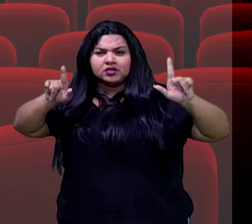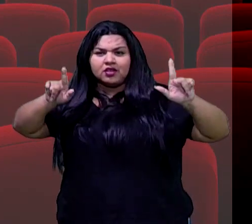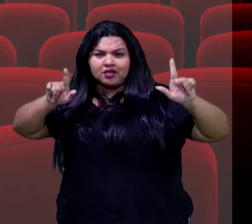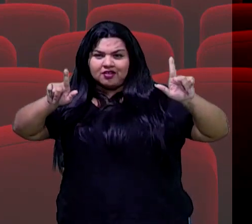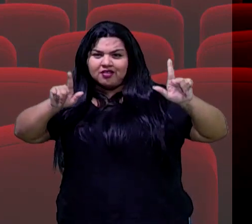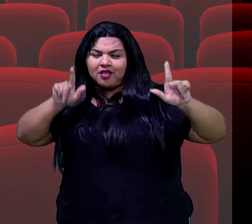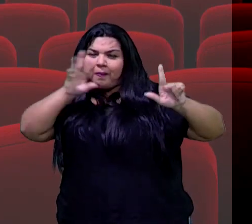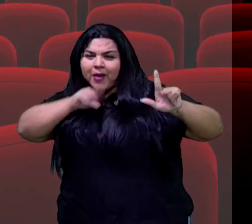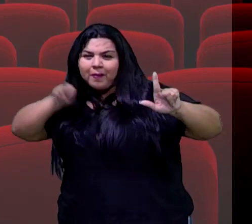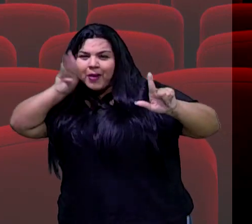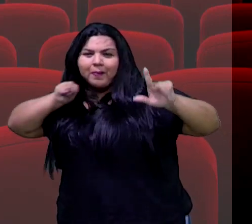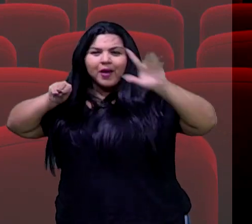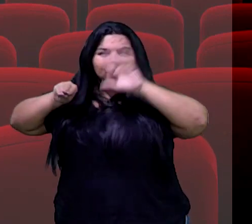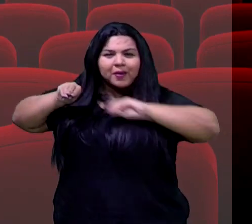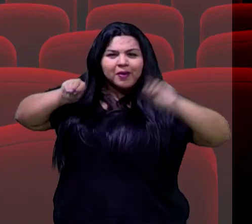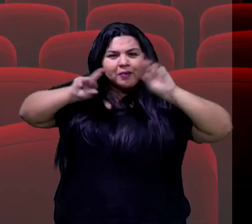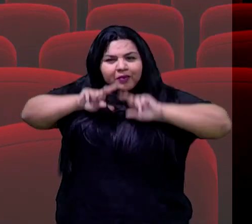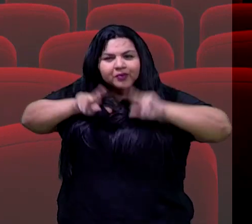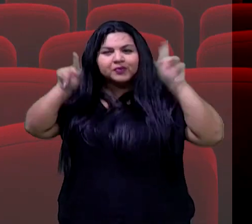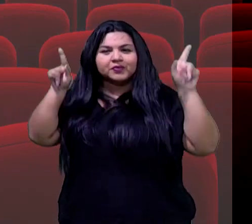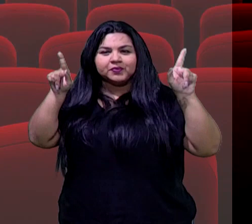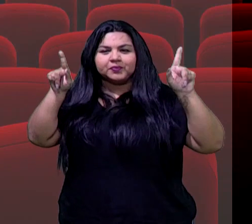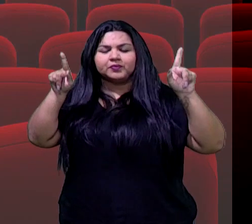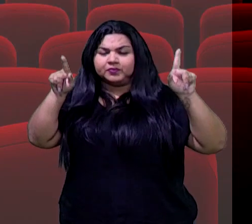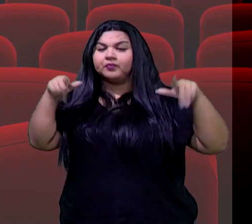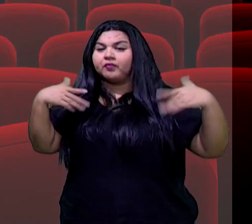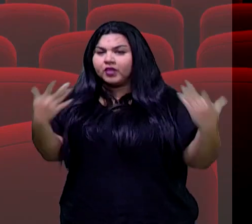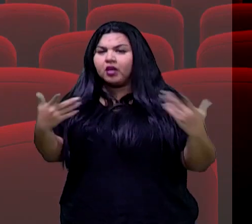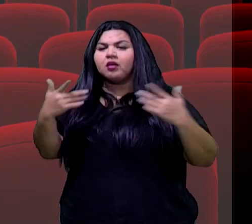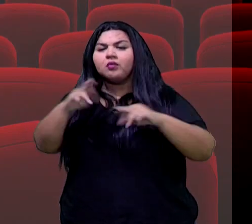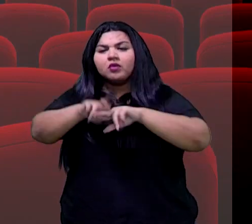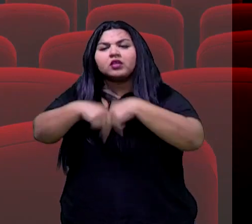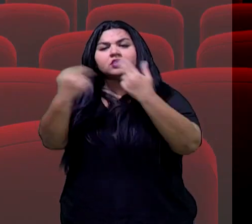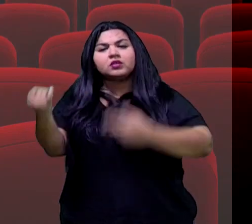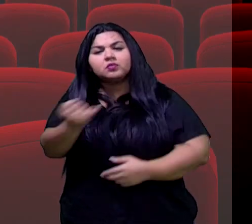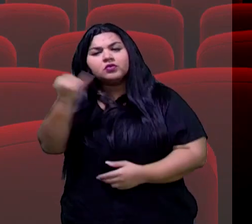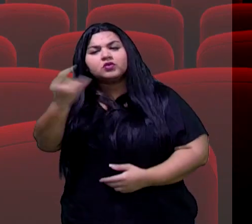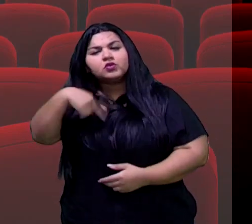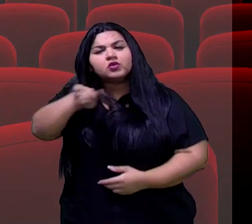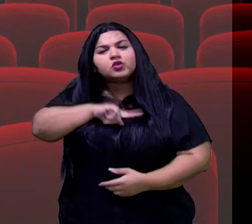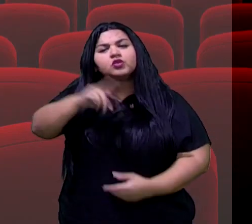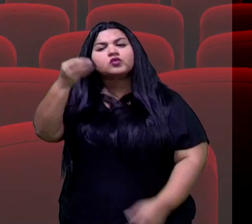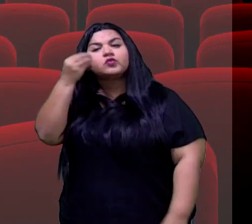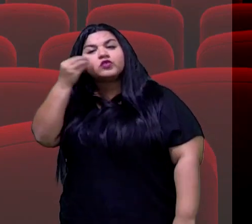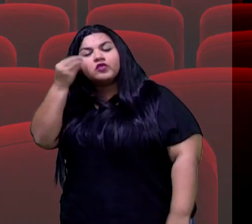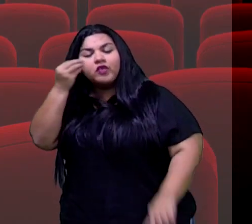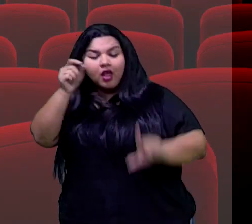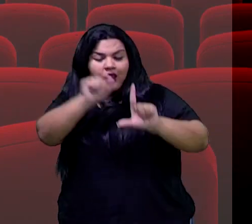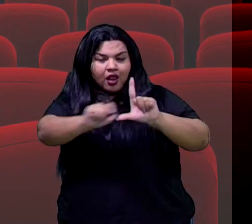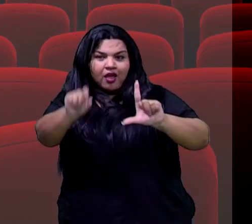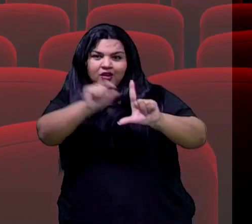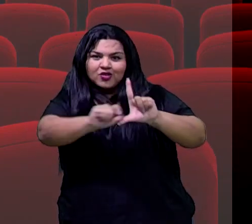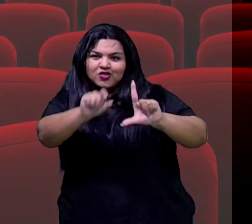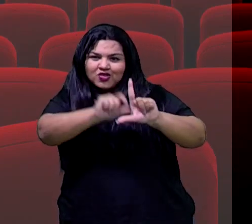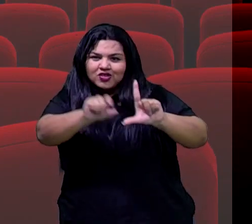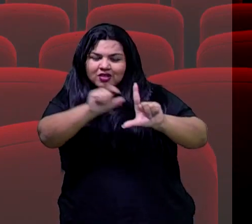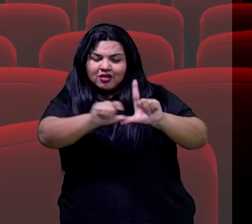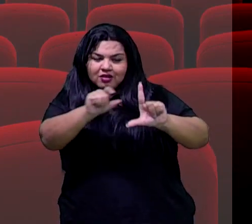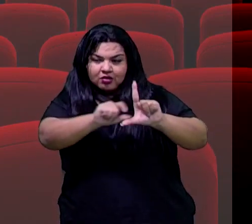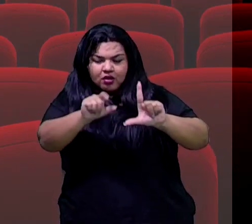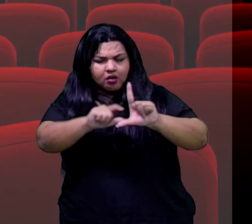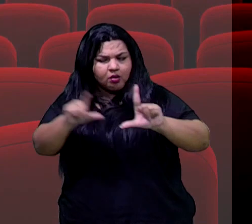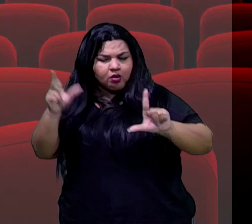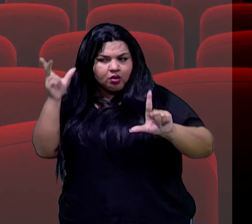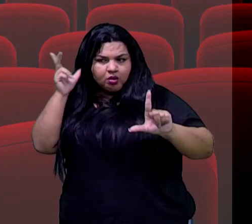pronúncia das palavras é diferente. Então, por isso é importante a gente assistir os filmes legendados, para a gente ouvir